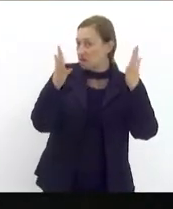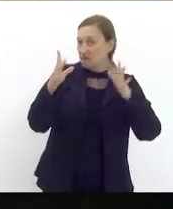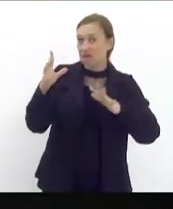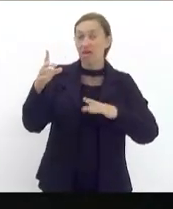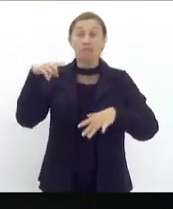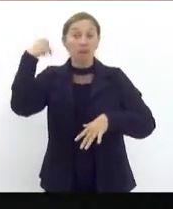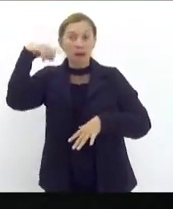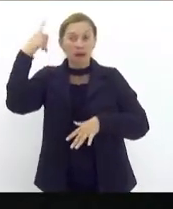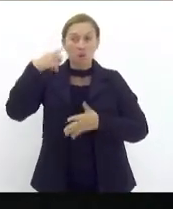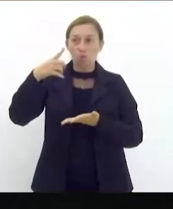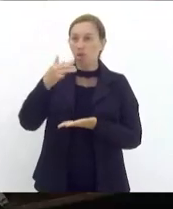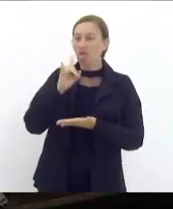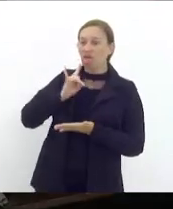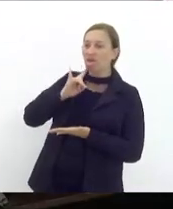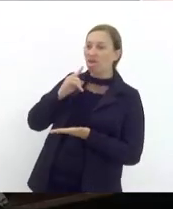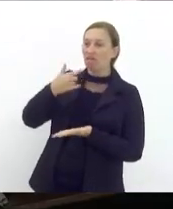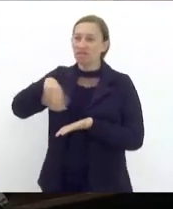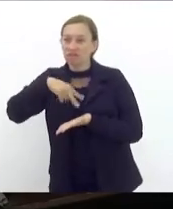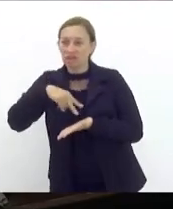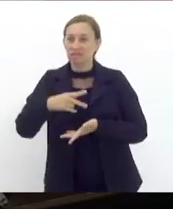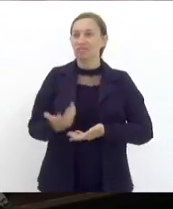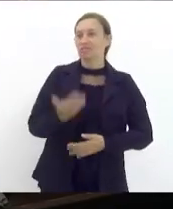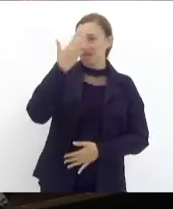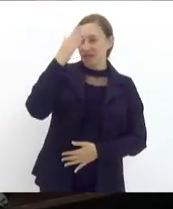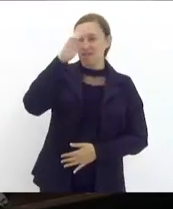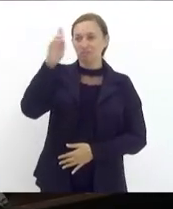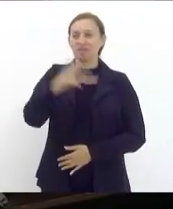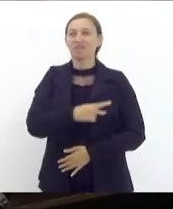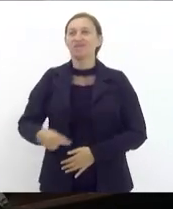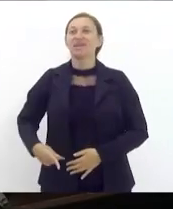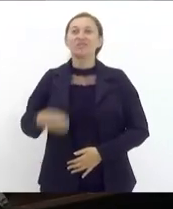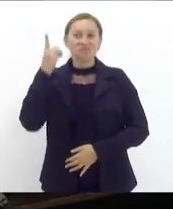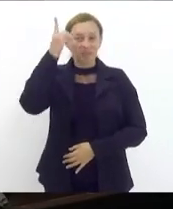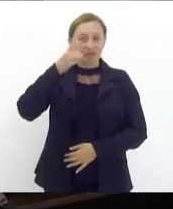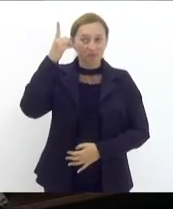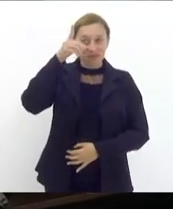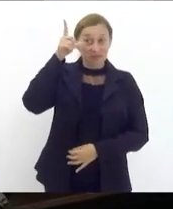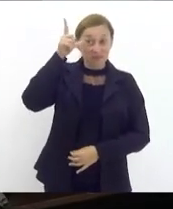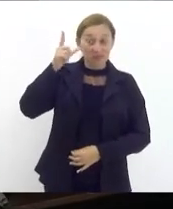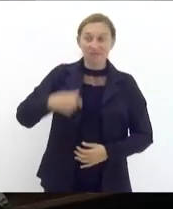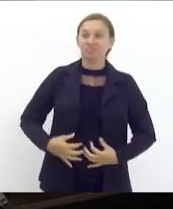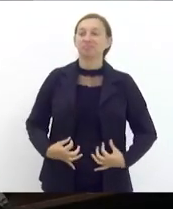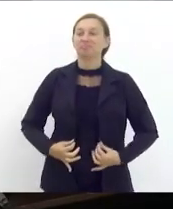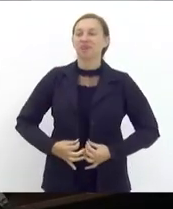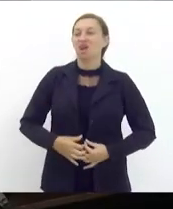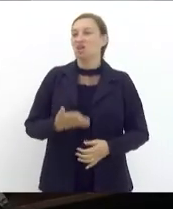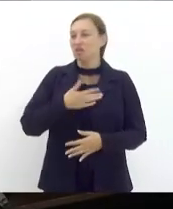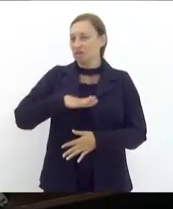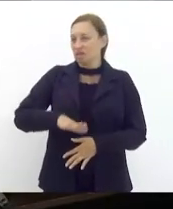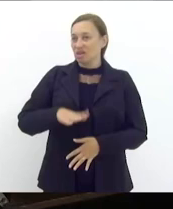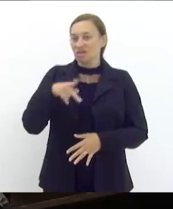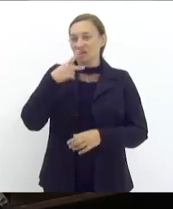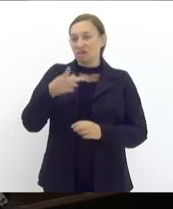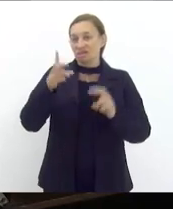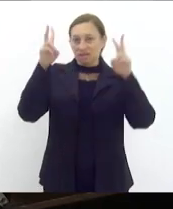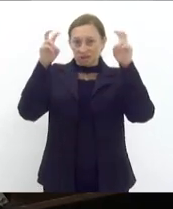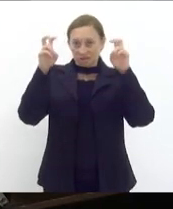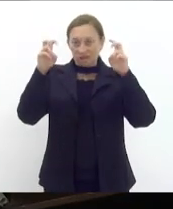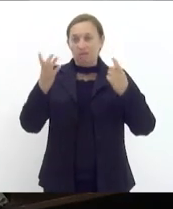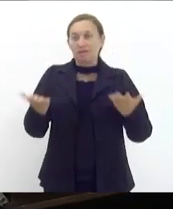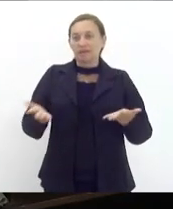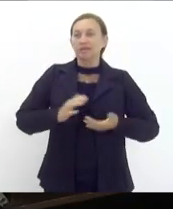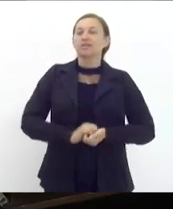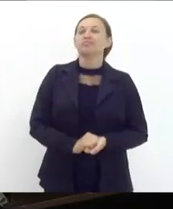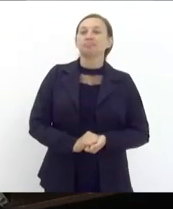cachaceiro dançar obrigado presidente deputada lucinha por favor eu não gostaria de entrar nesse debate